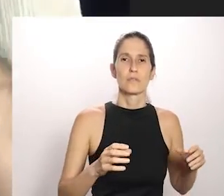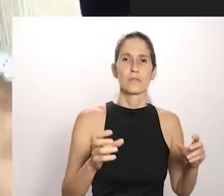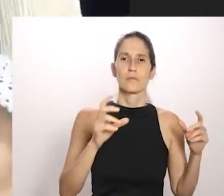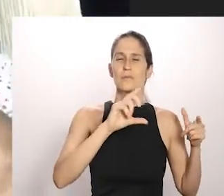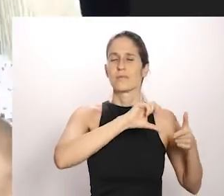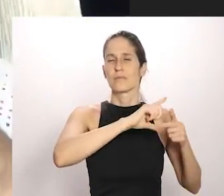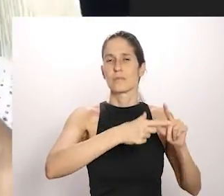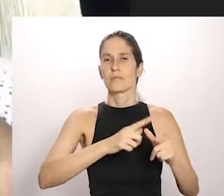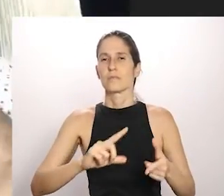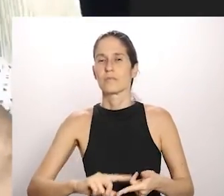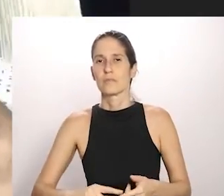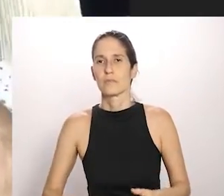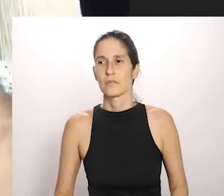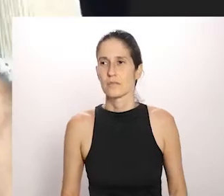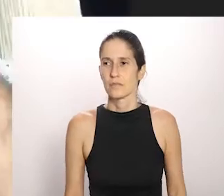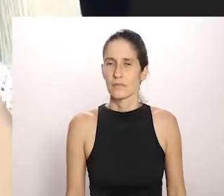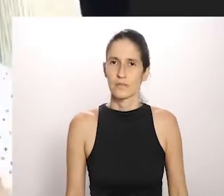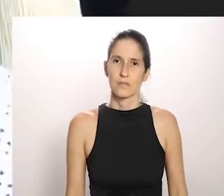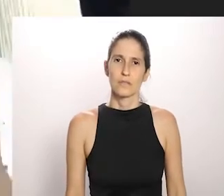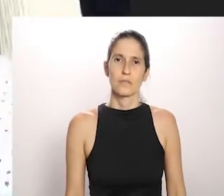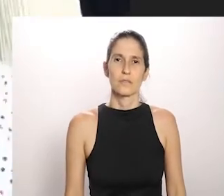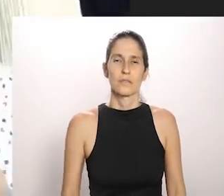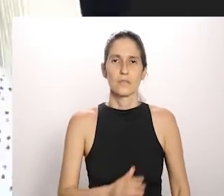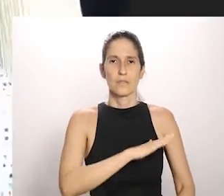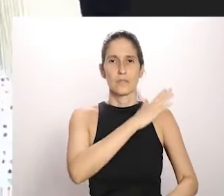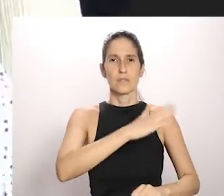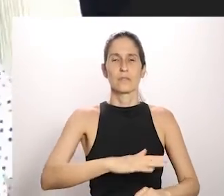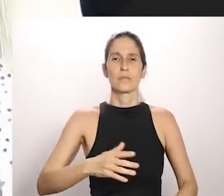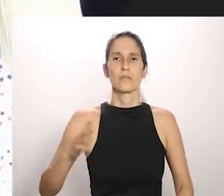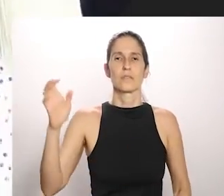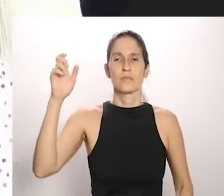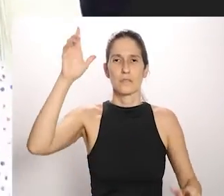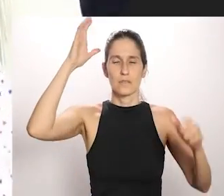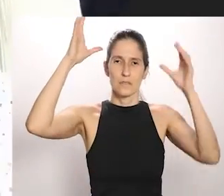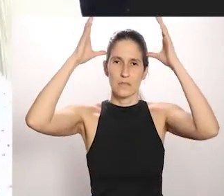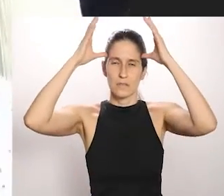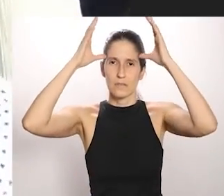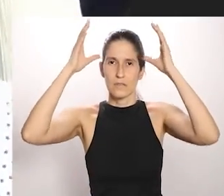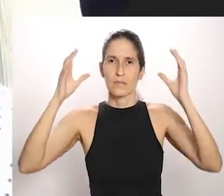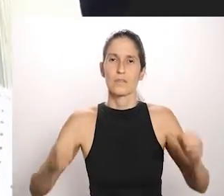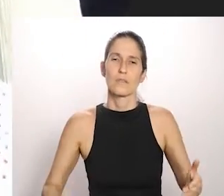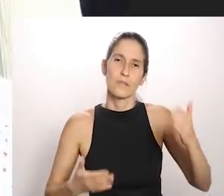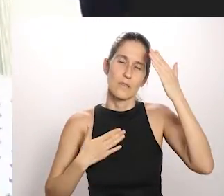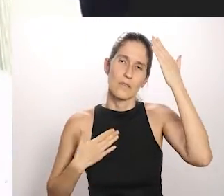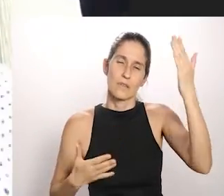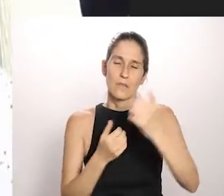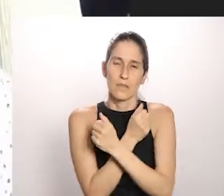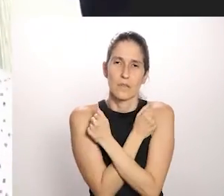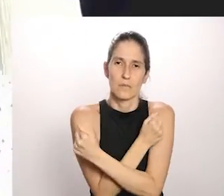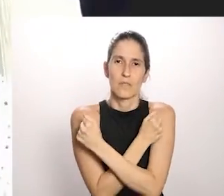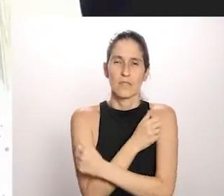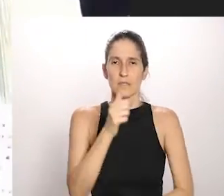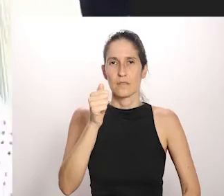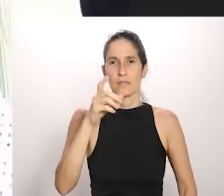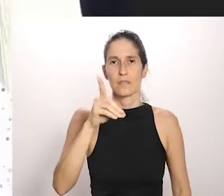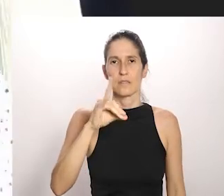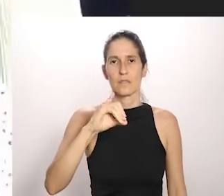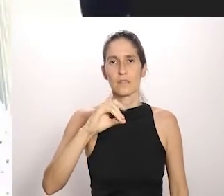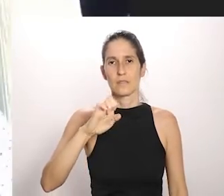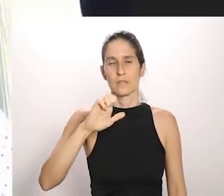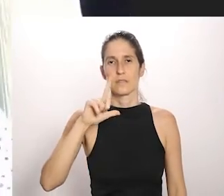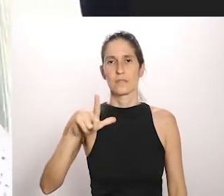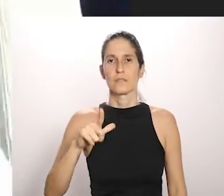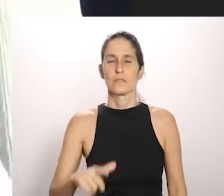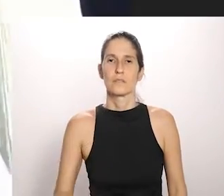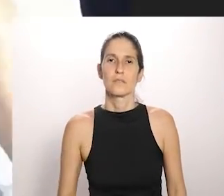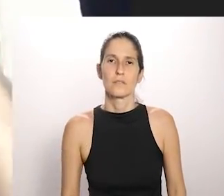da Chapada dos Veadeiros, então dizendo que é muito massa, e um abraço a você também, Adel, parceiro, poeta também, que eu admiro